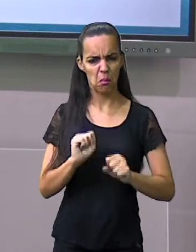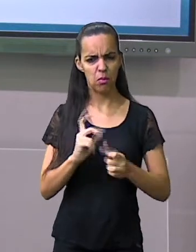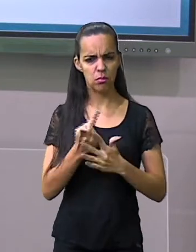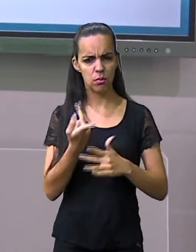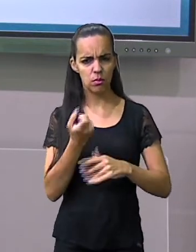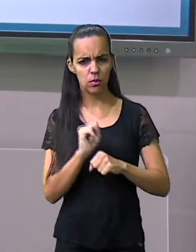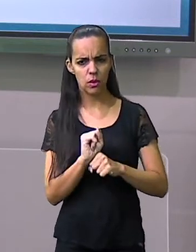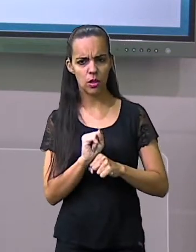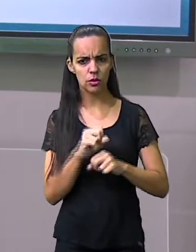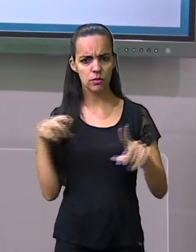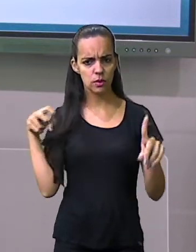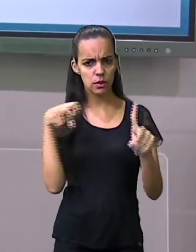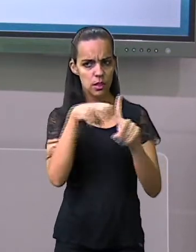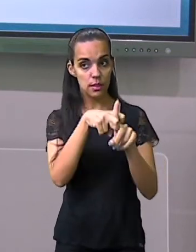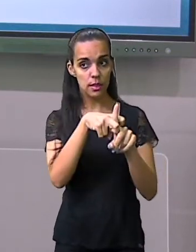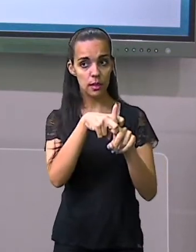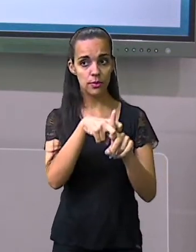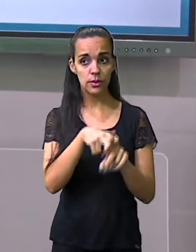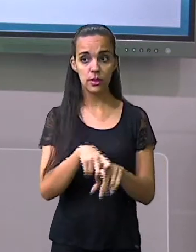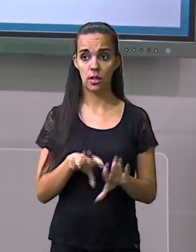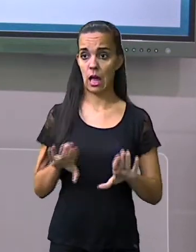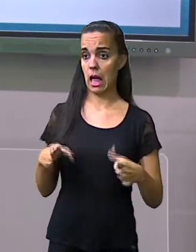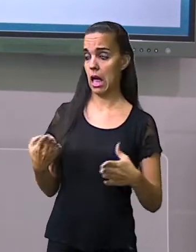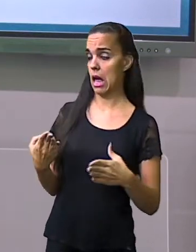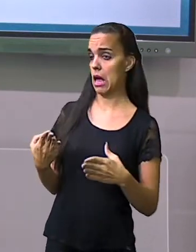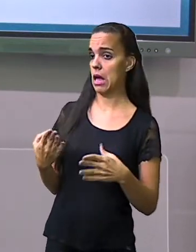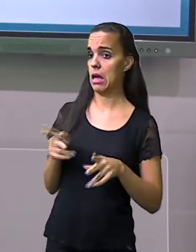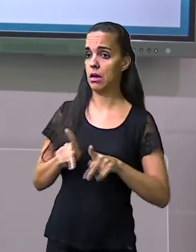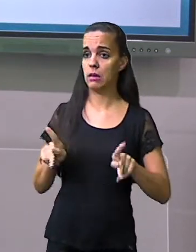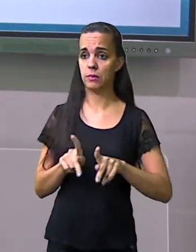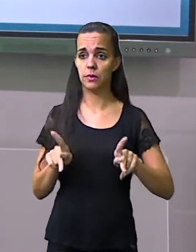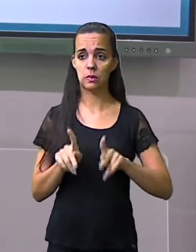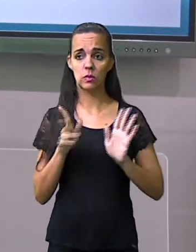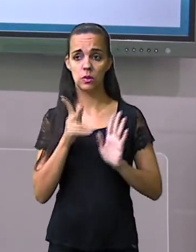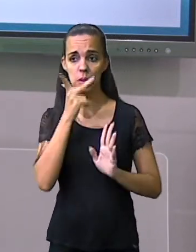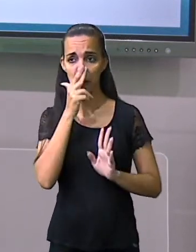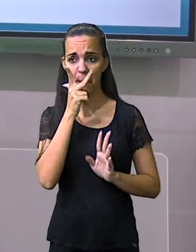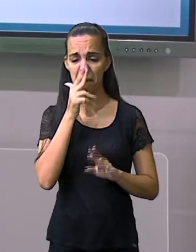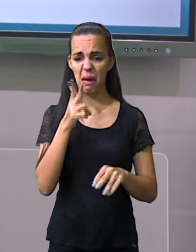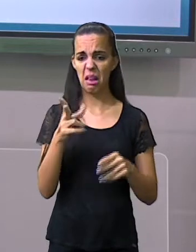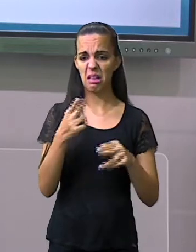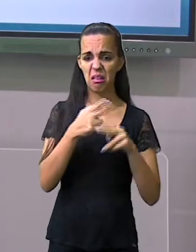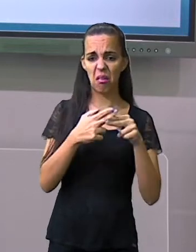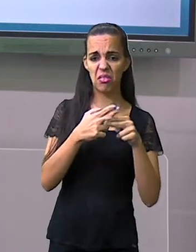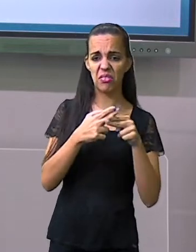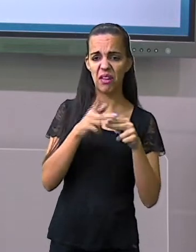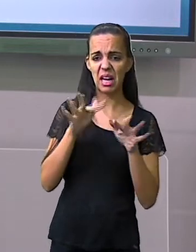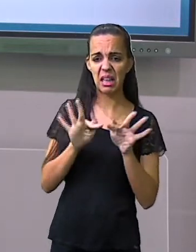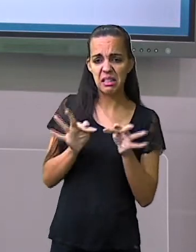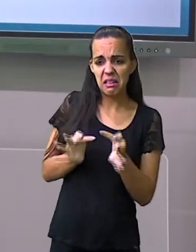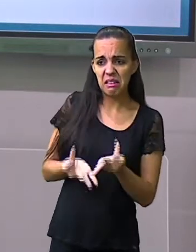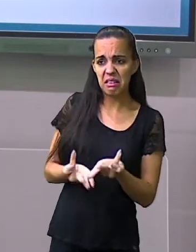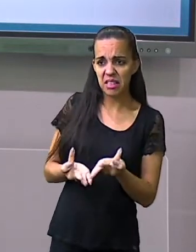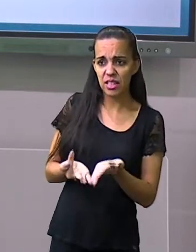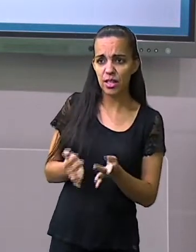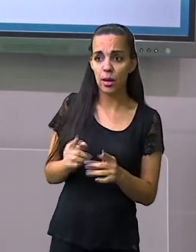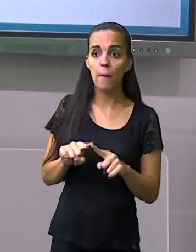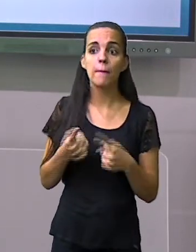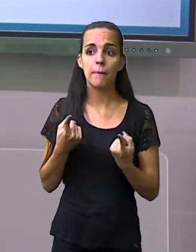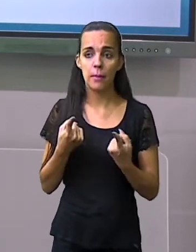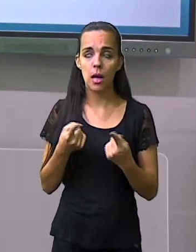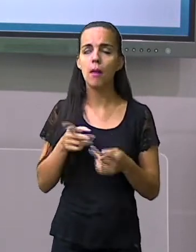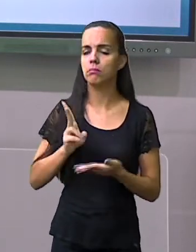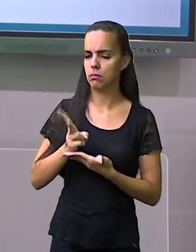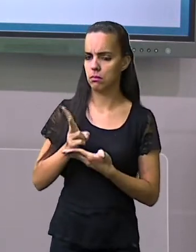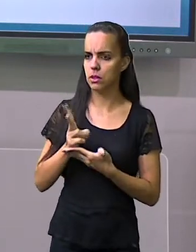ocasionar um acidente? Ah, professora, mas eu estou vendo ali que parece que ela é uma faca de serra, ela não tem ponta. Tá, mas